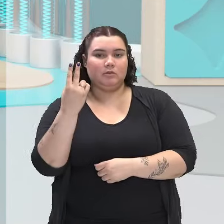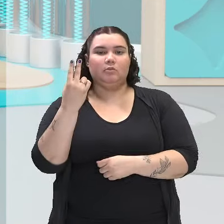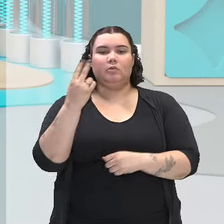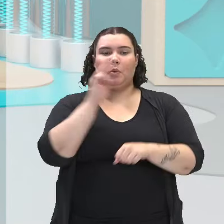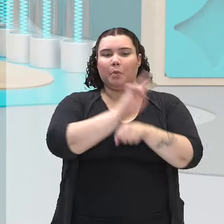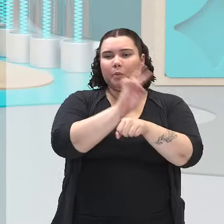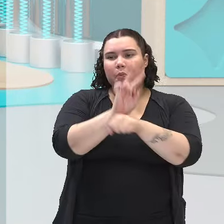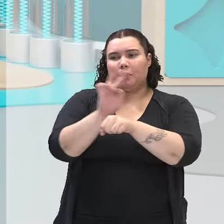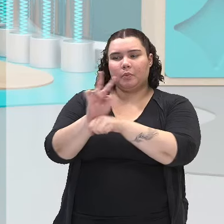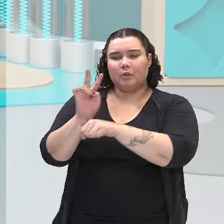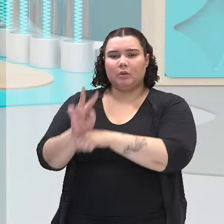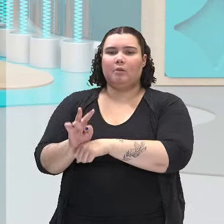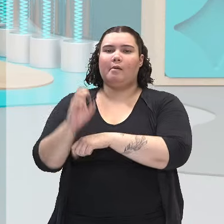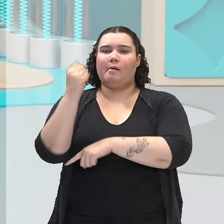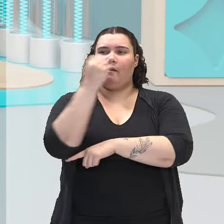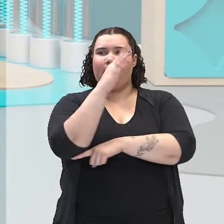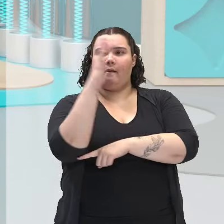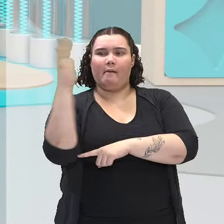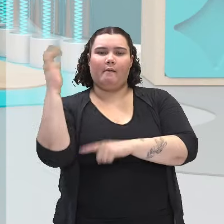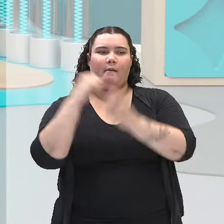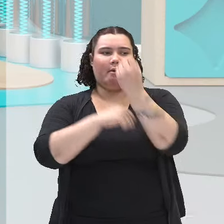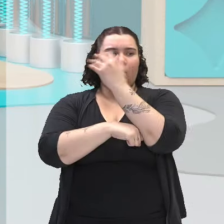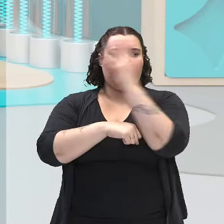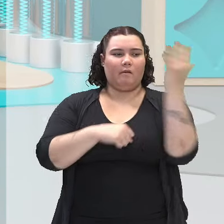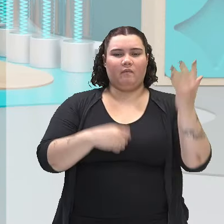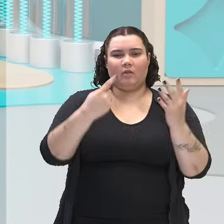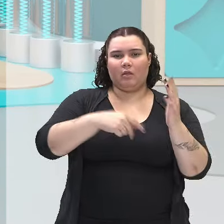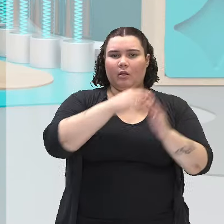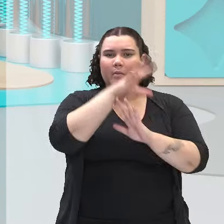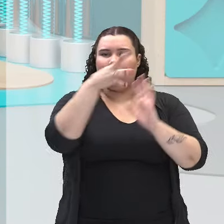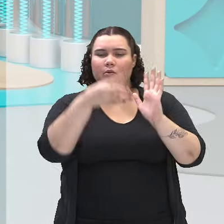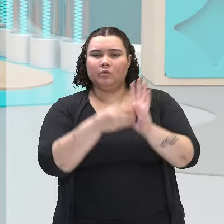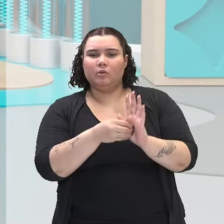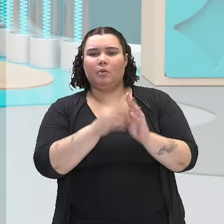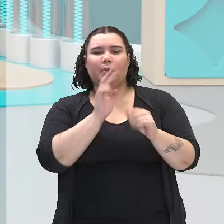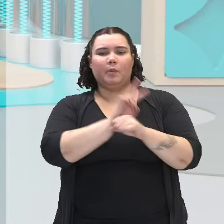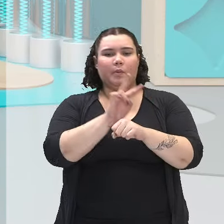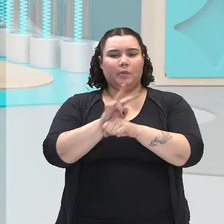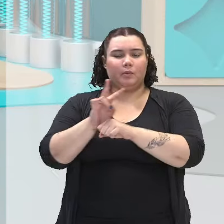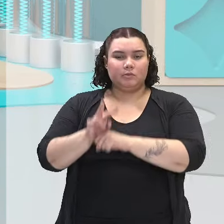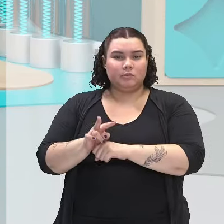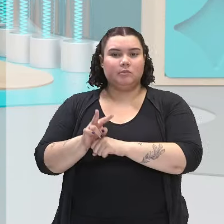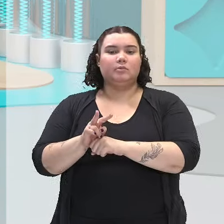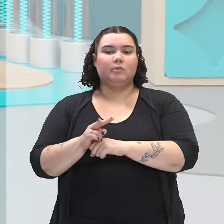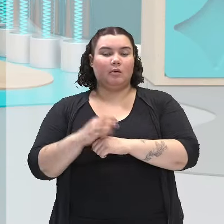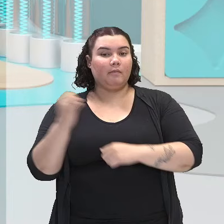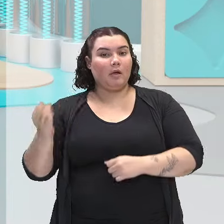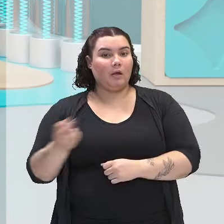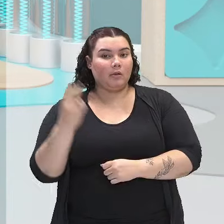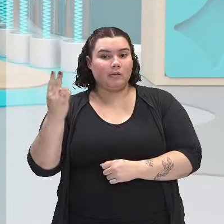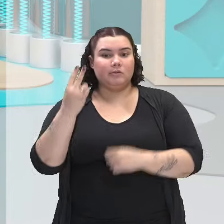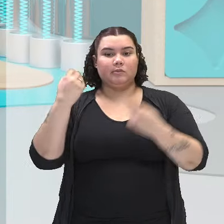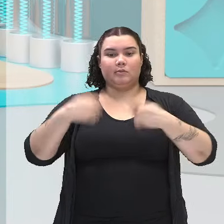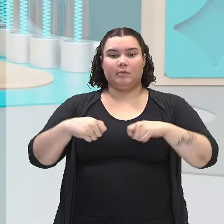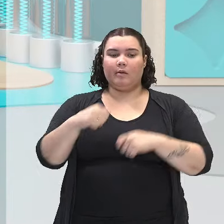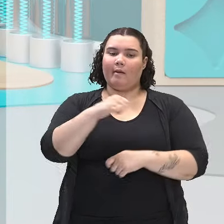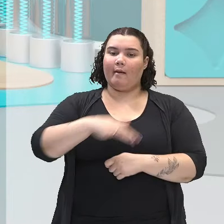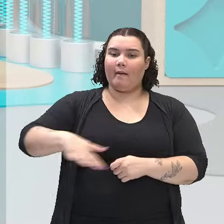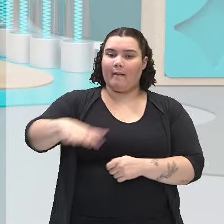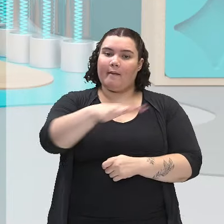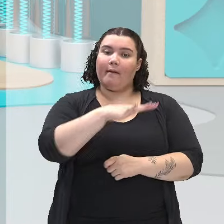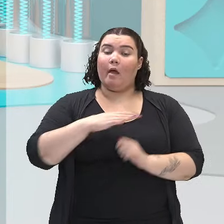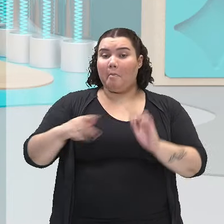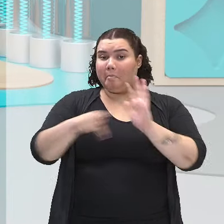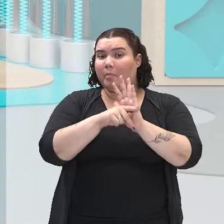preservar a floresta amazônica, ter cuidado, ter valorização por um espaço que é